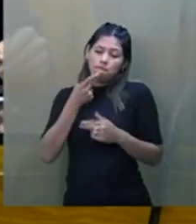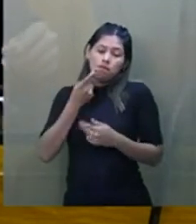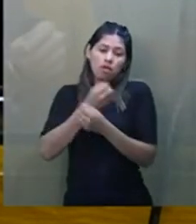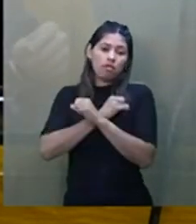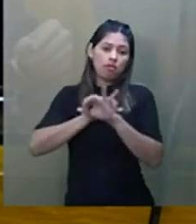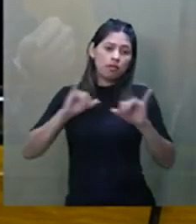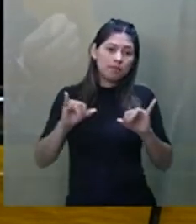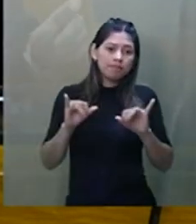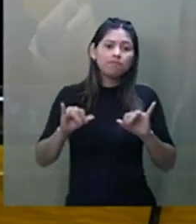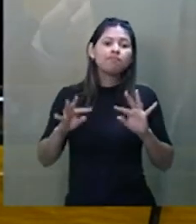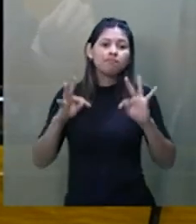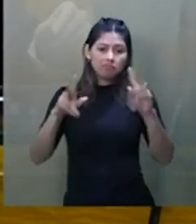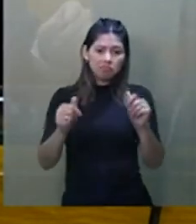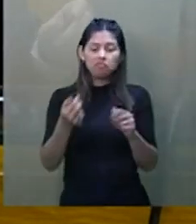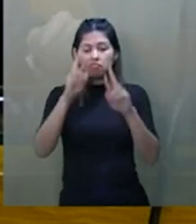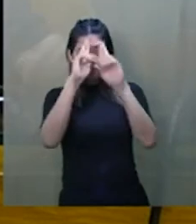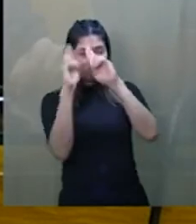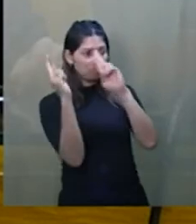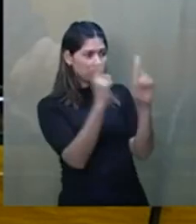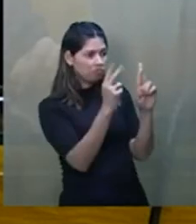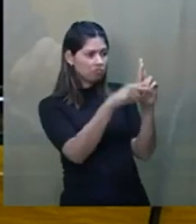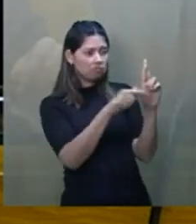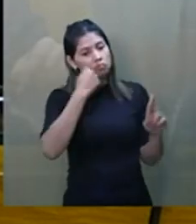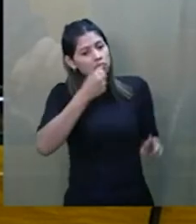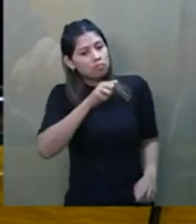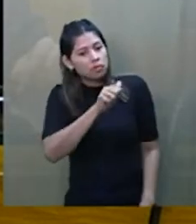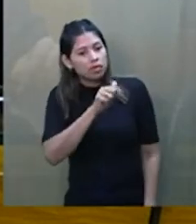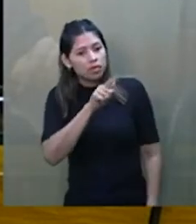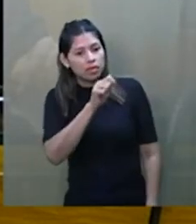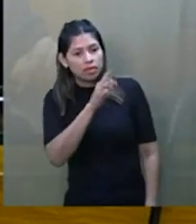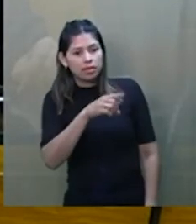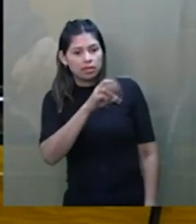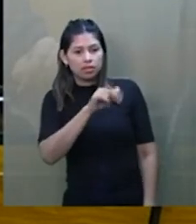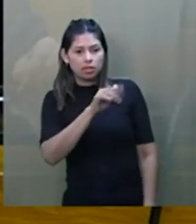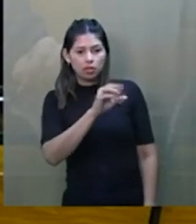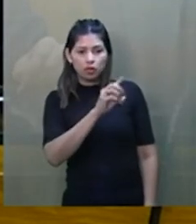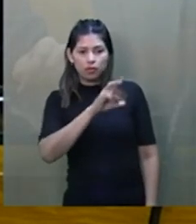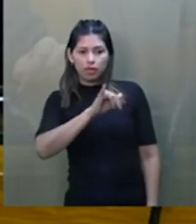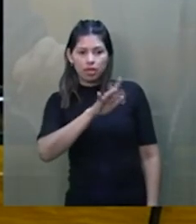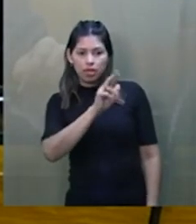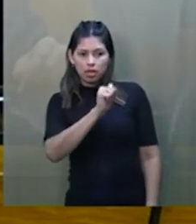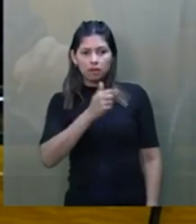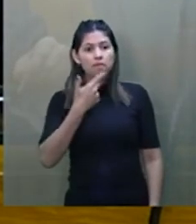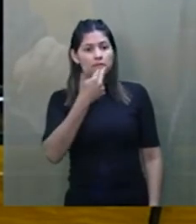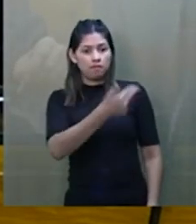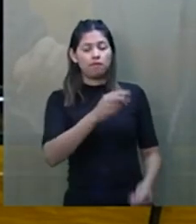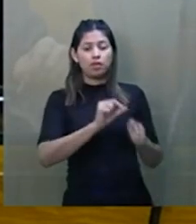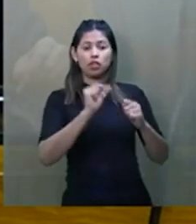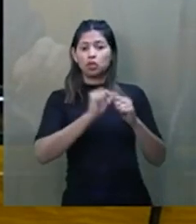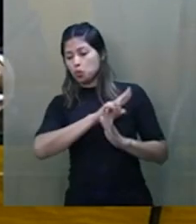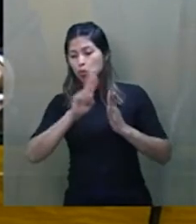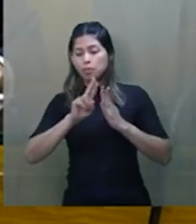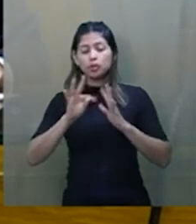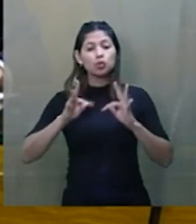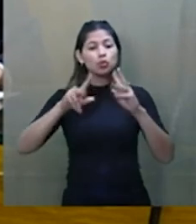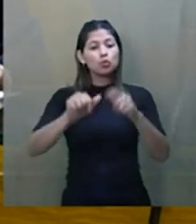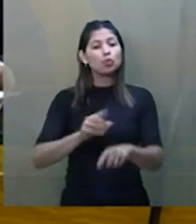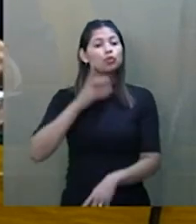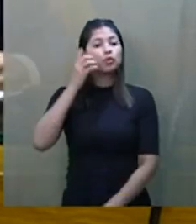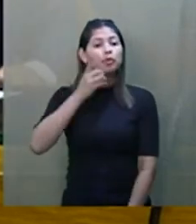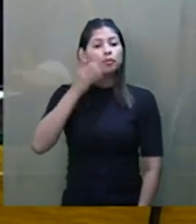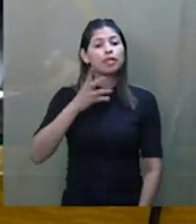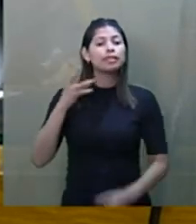de fazer, com todo respeito ao senador Alessandro Vieira, porque reputo o importante fazê-lo em nome de todos os deputados, todos os